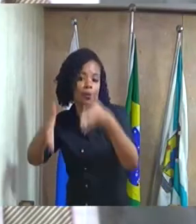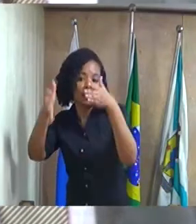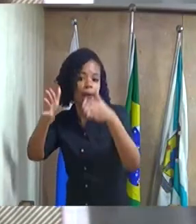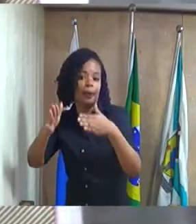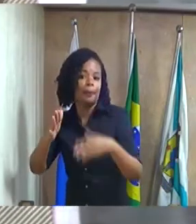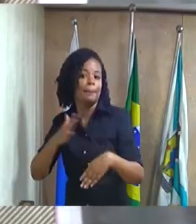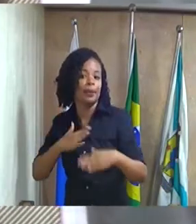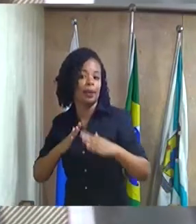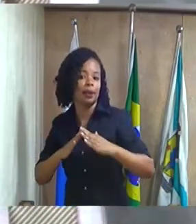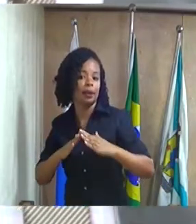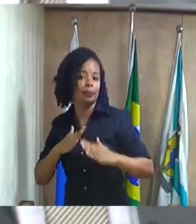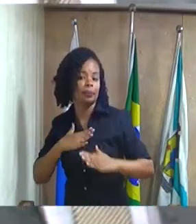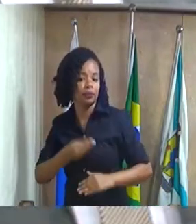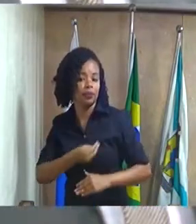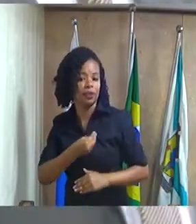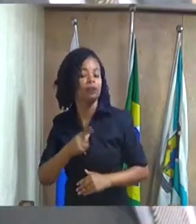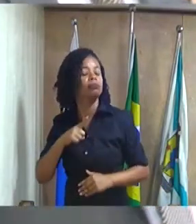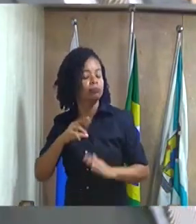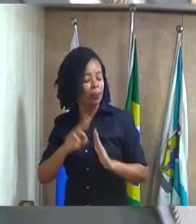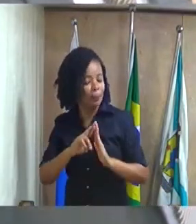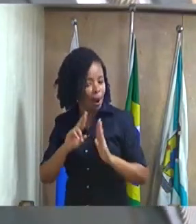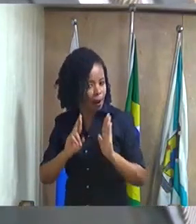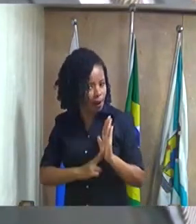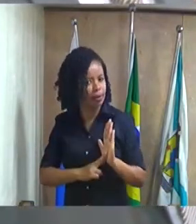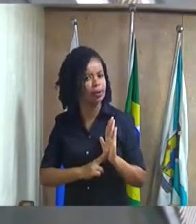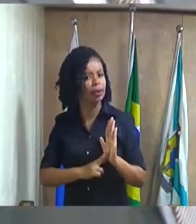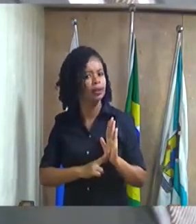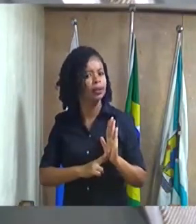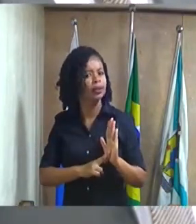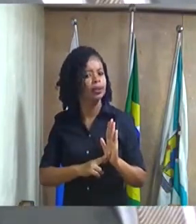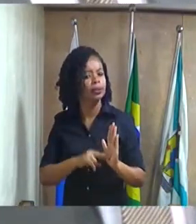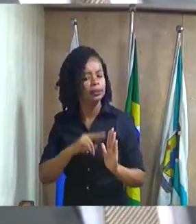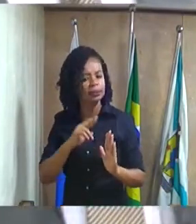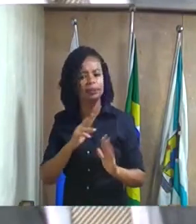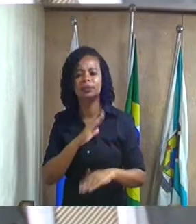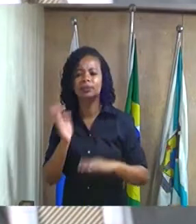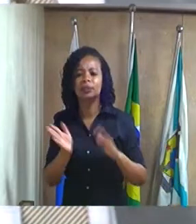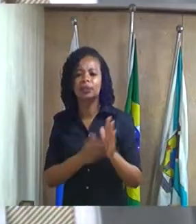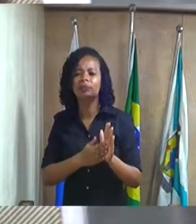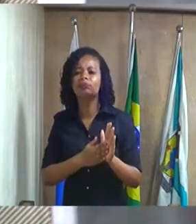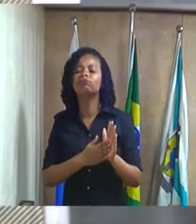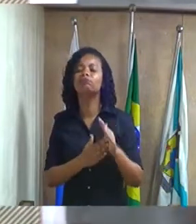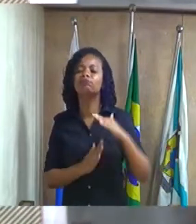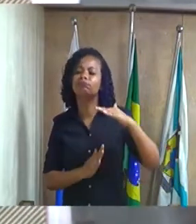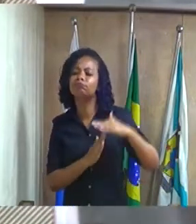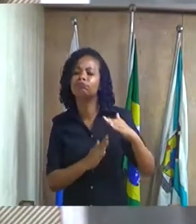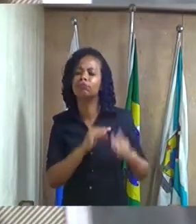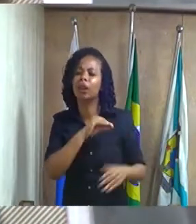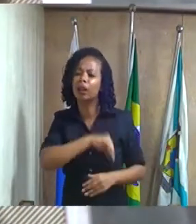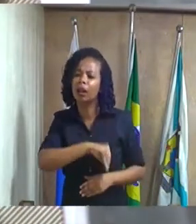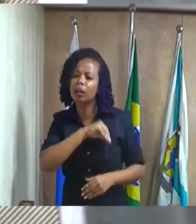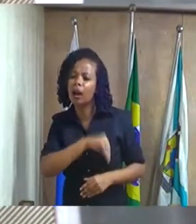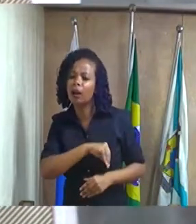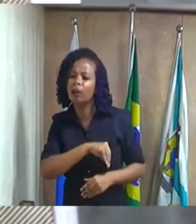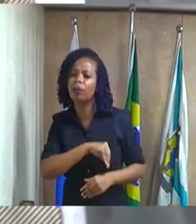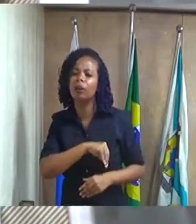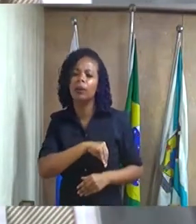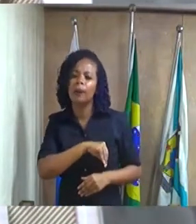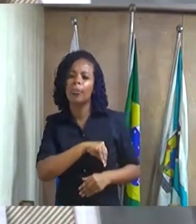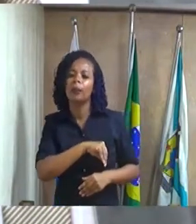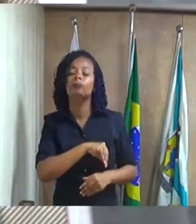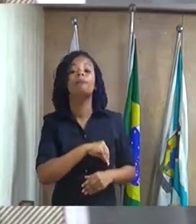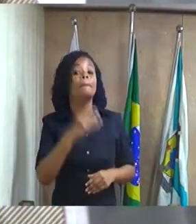existe uma regra existe uma faixa e um teto salarial e se for comprovado